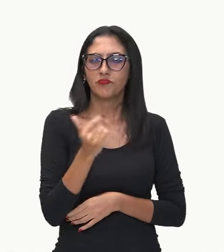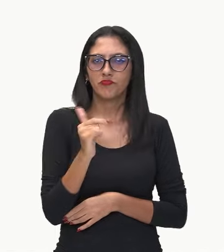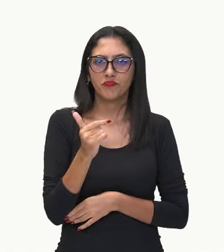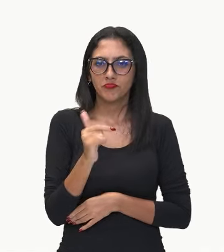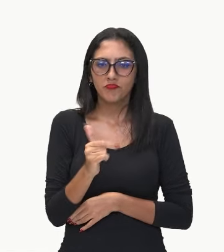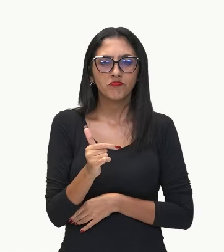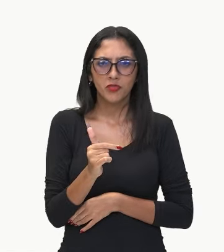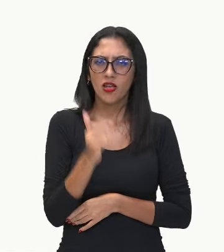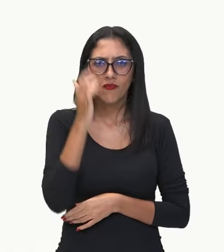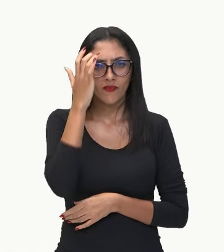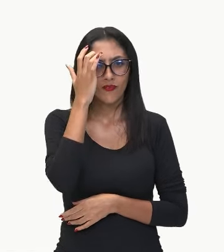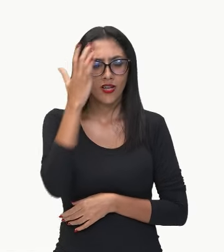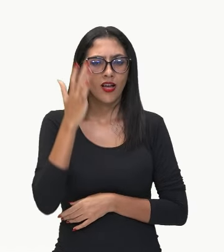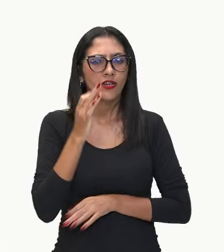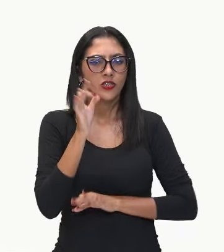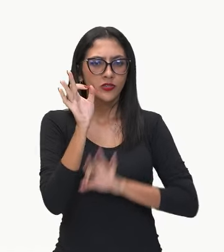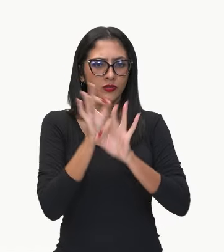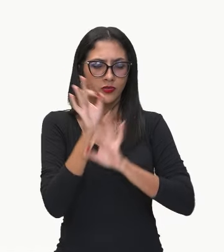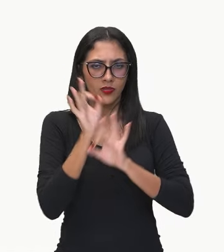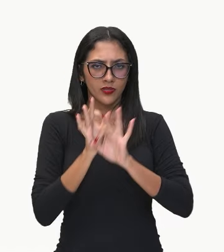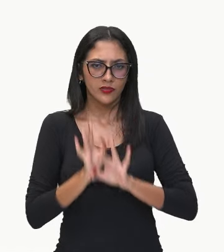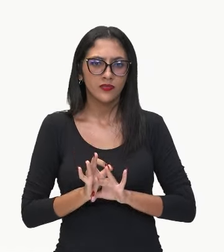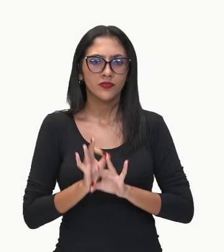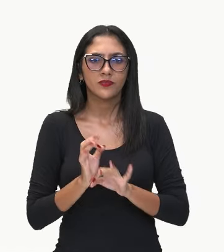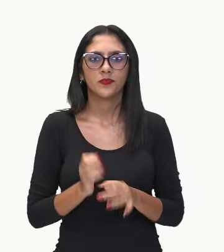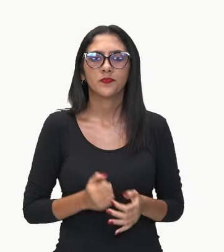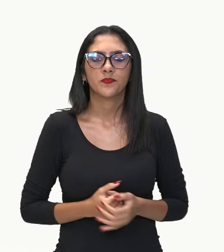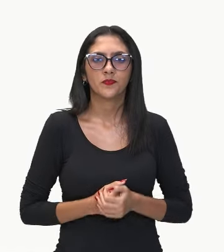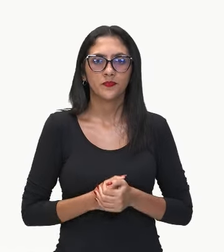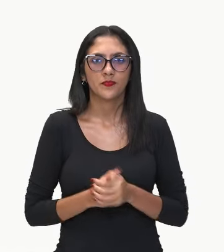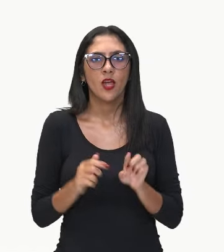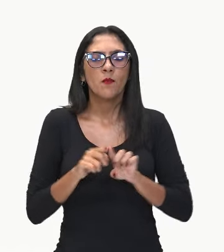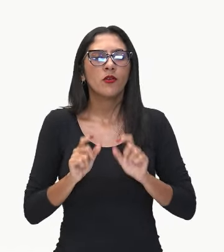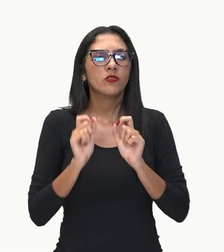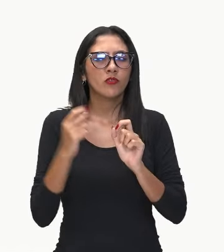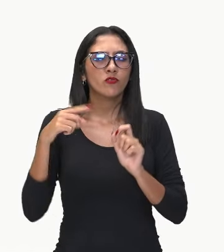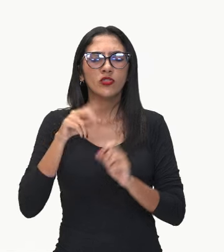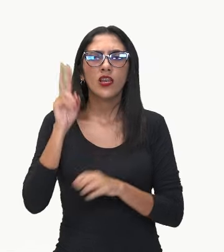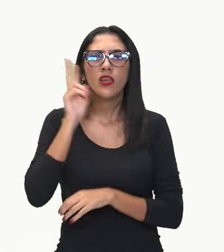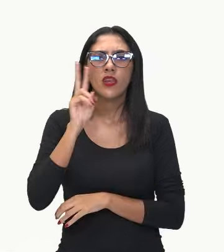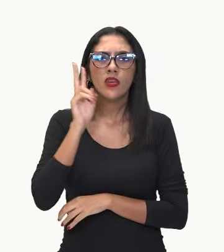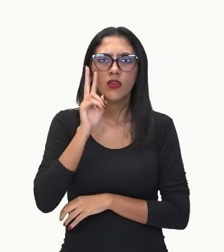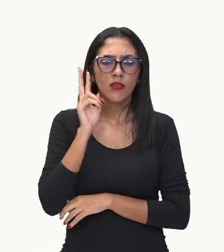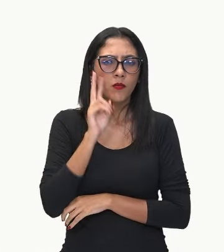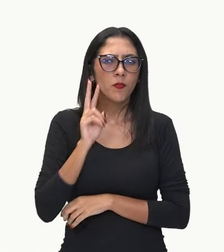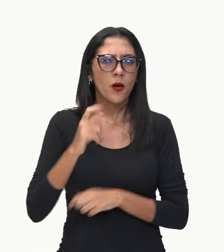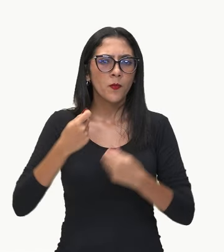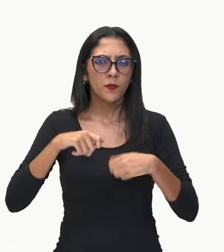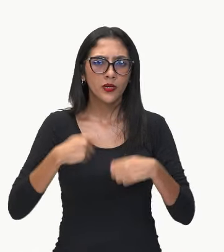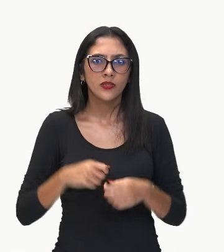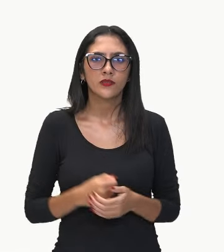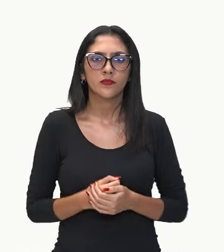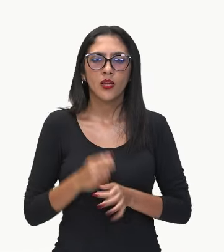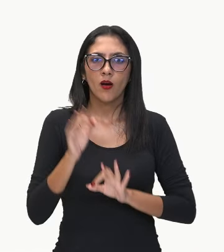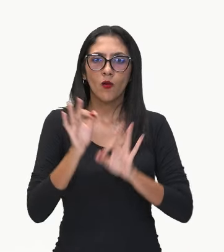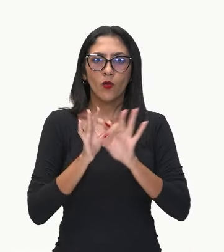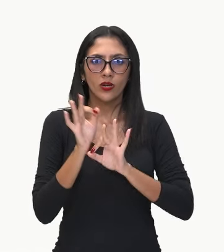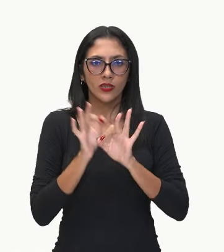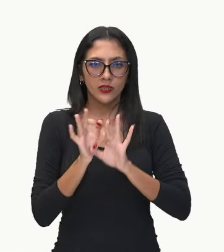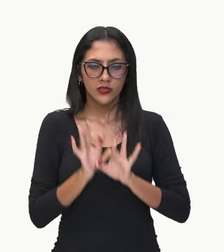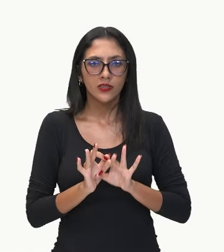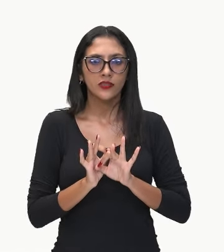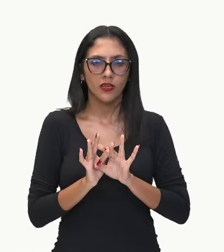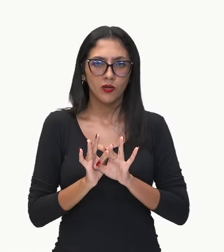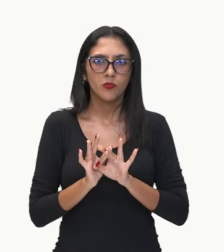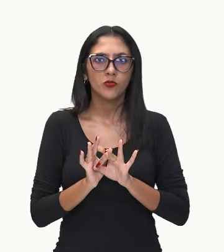Nem um pouco. Nem um pouco difícil. Mas o que é que você tem que lembrar? Lembre da ordem de resolução aqui.